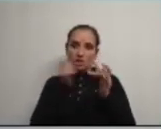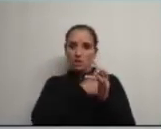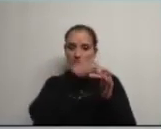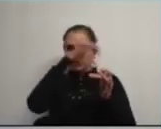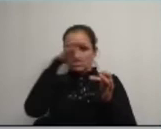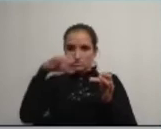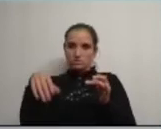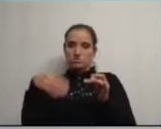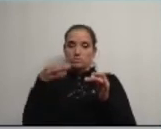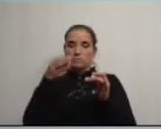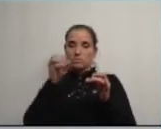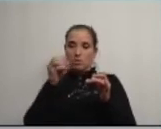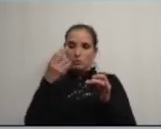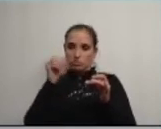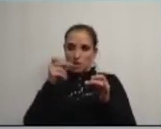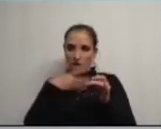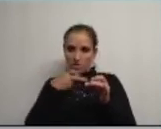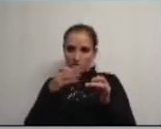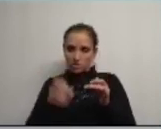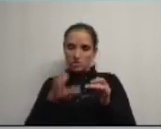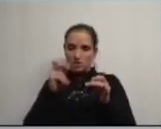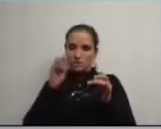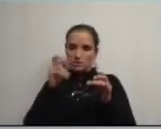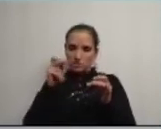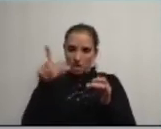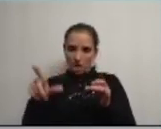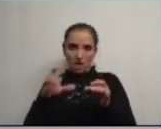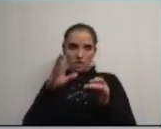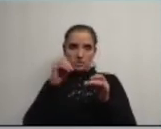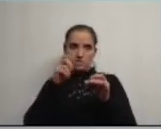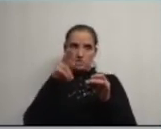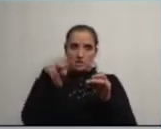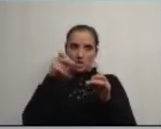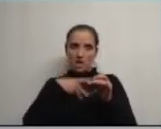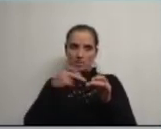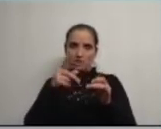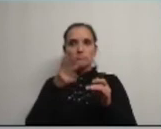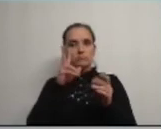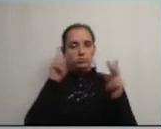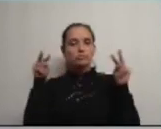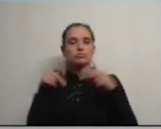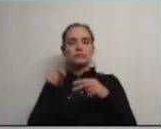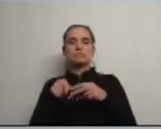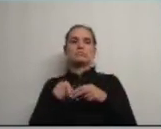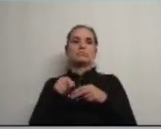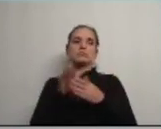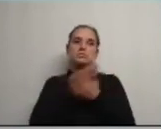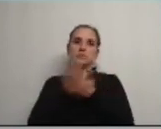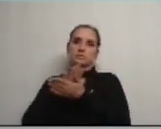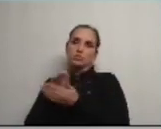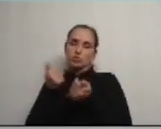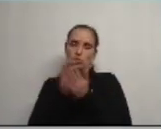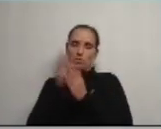Cabeça de Cão na Sarnada no Casal portanto há que olhar para todas as nossas